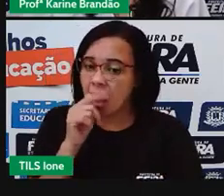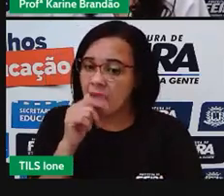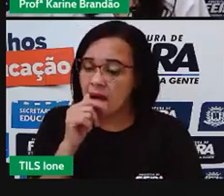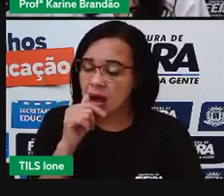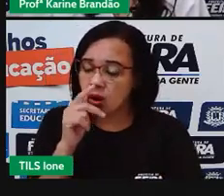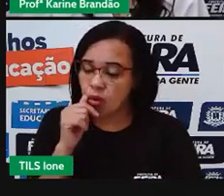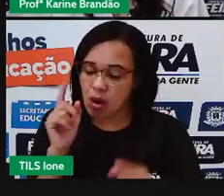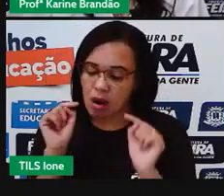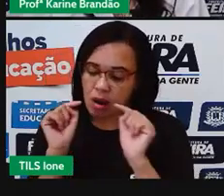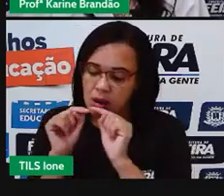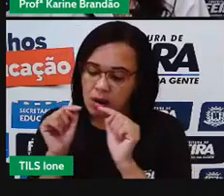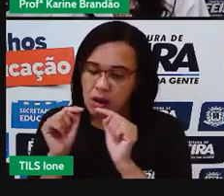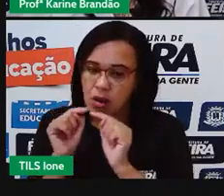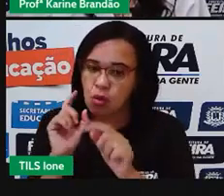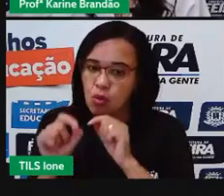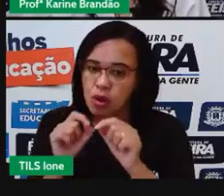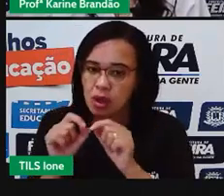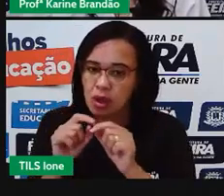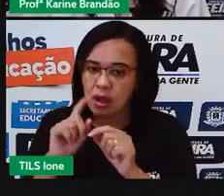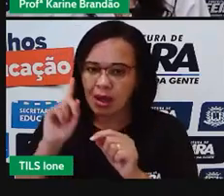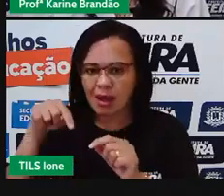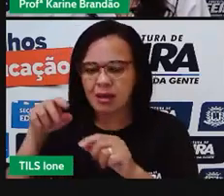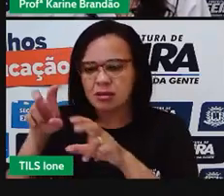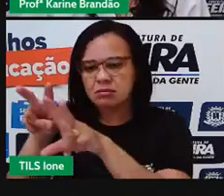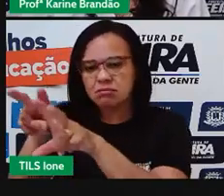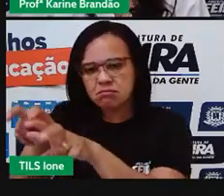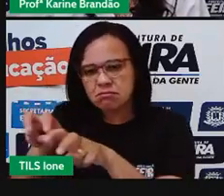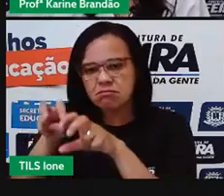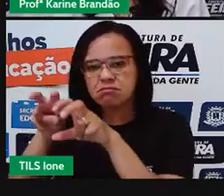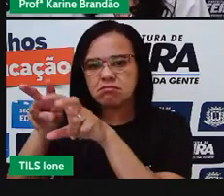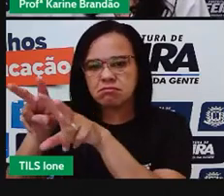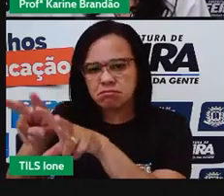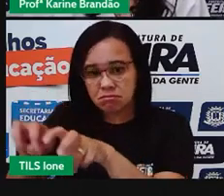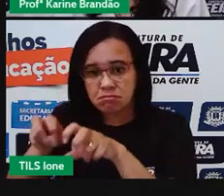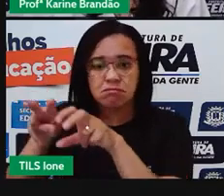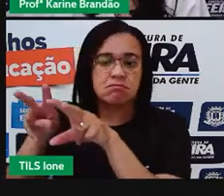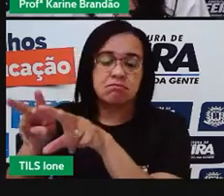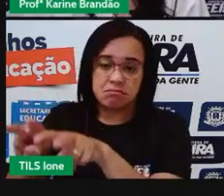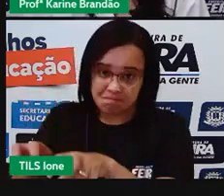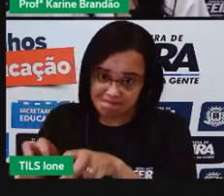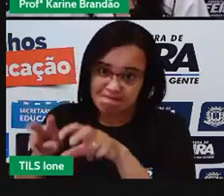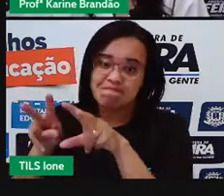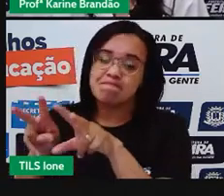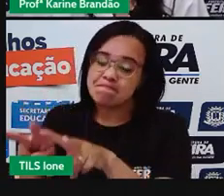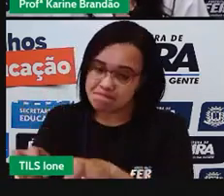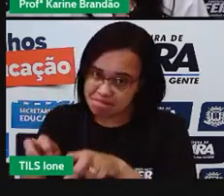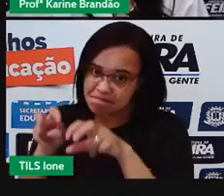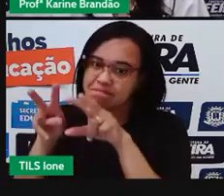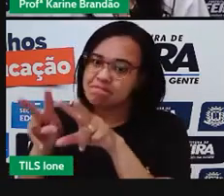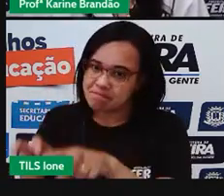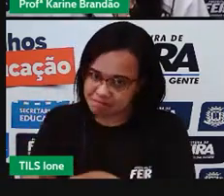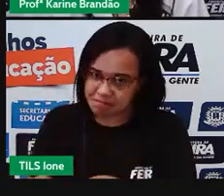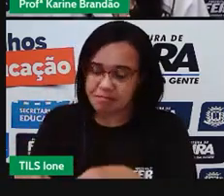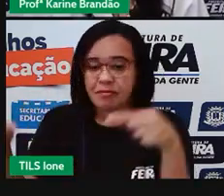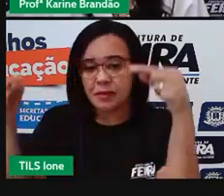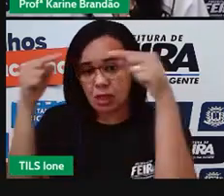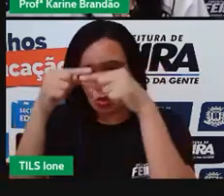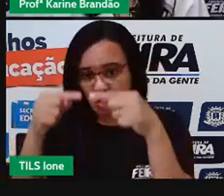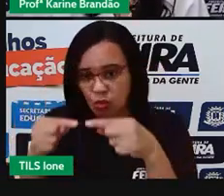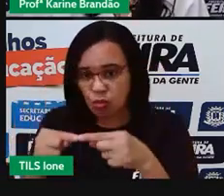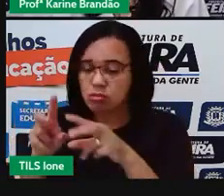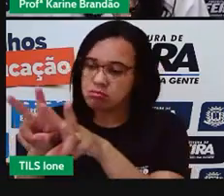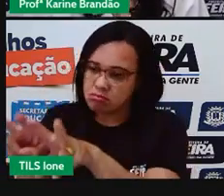da agricultura. Então, a maior parte da água que a gente tem, que a gente vem consumindo, ela tem sido